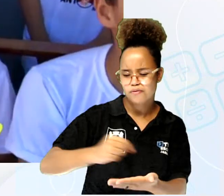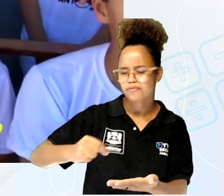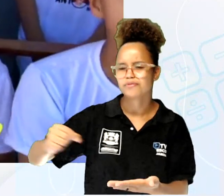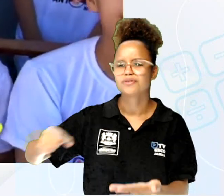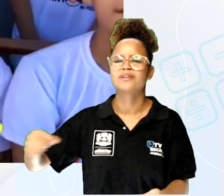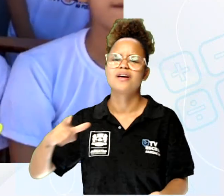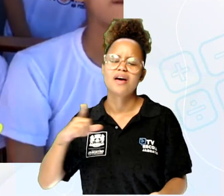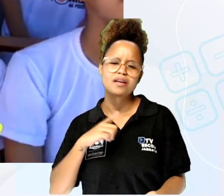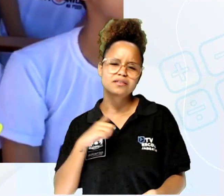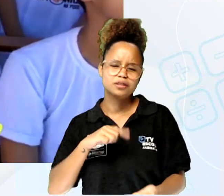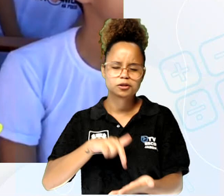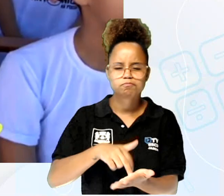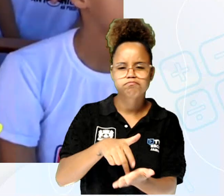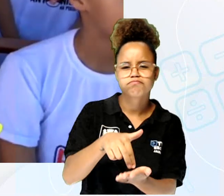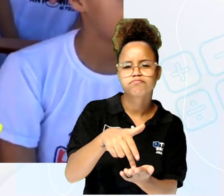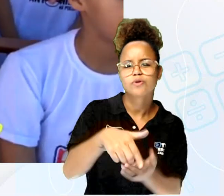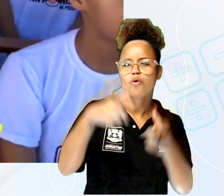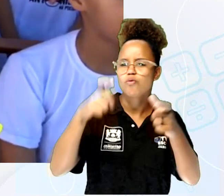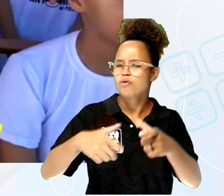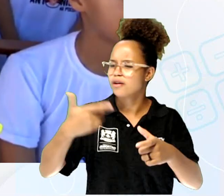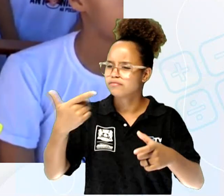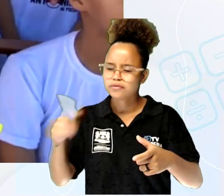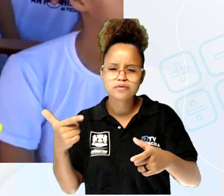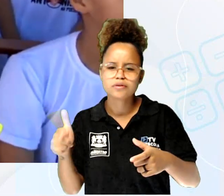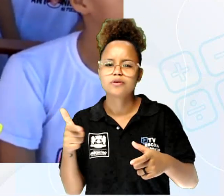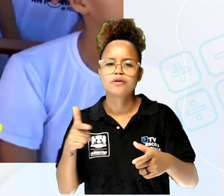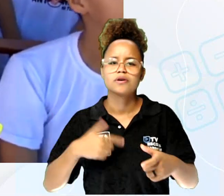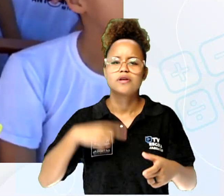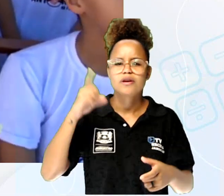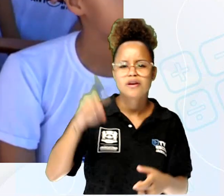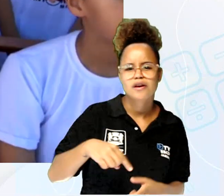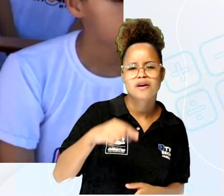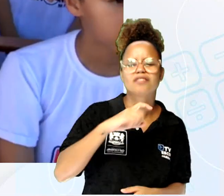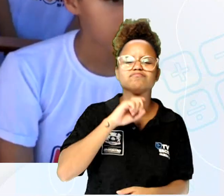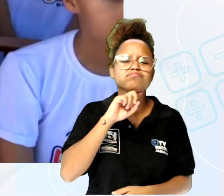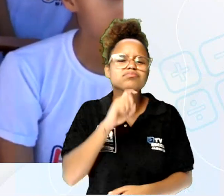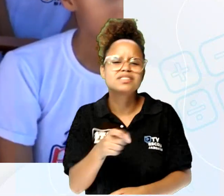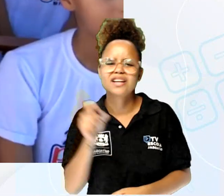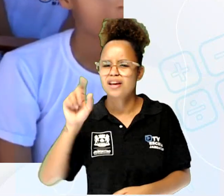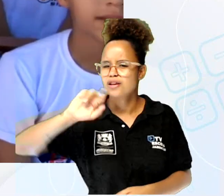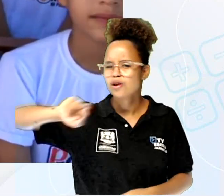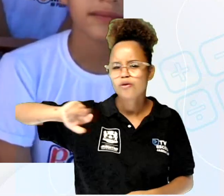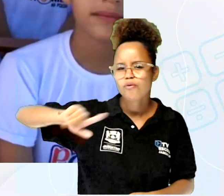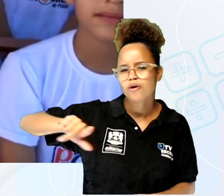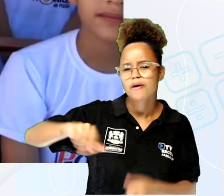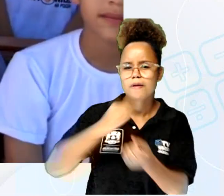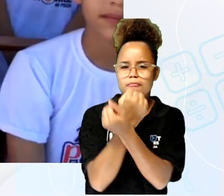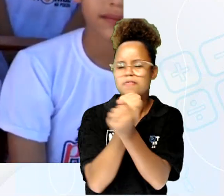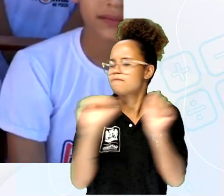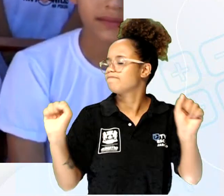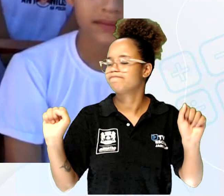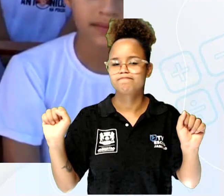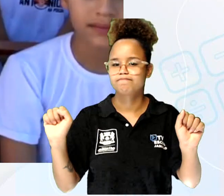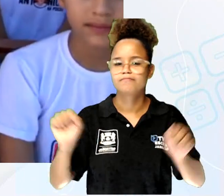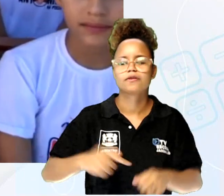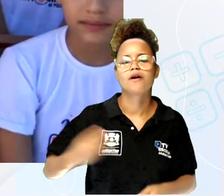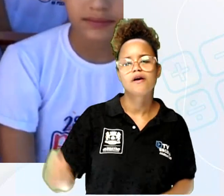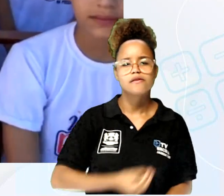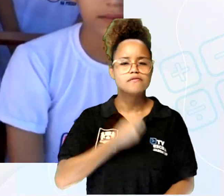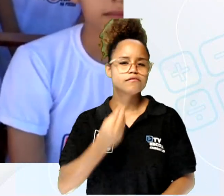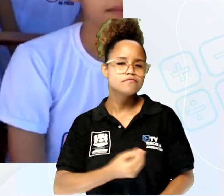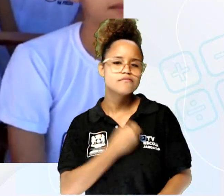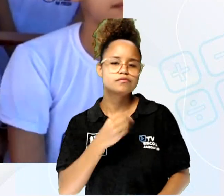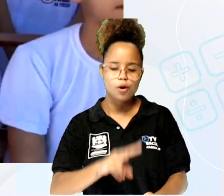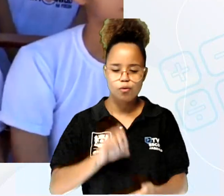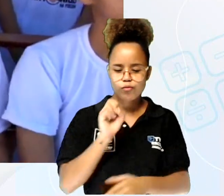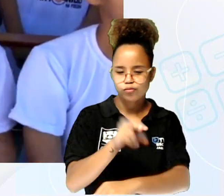pisar onde ninguém bota o pé. É Cezé ninguém sem ser, escravo de nenhum zé. É viver plantando